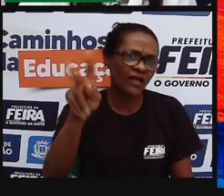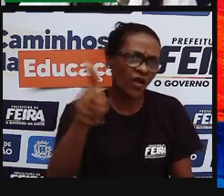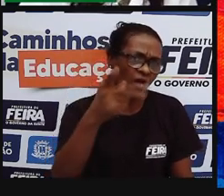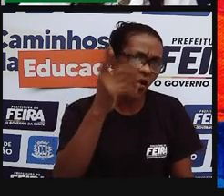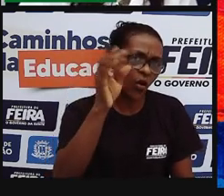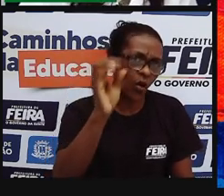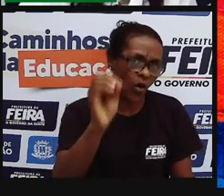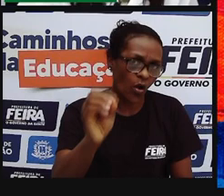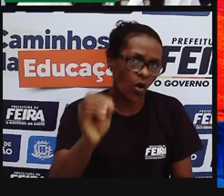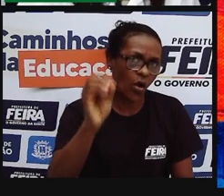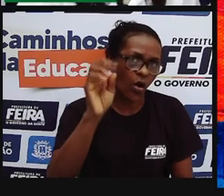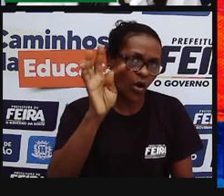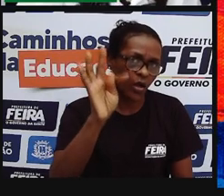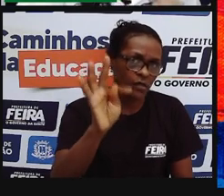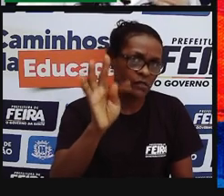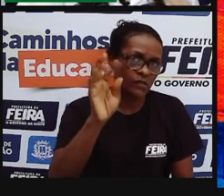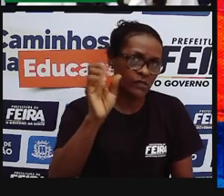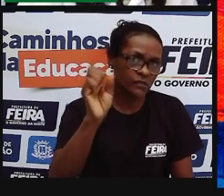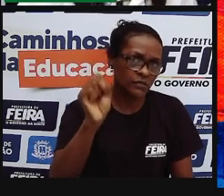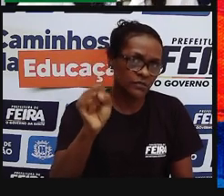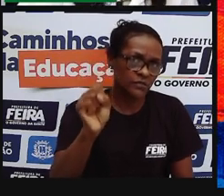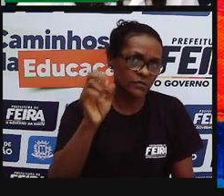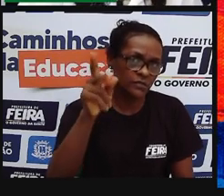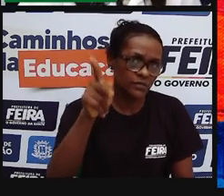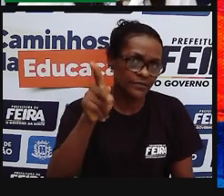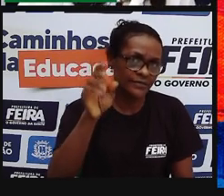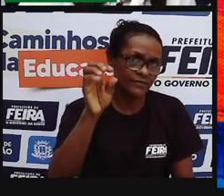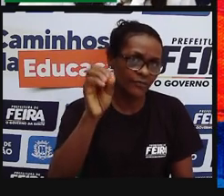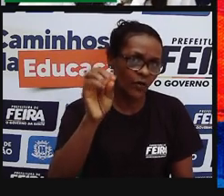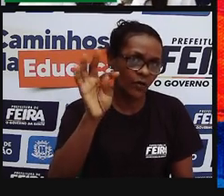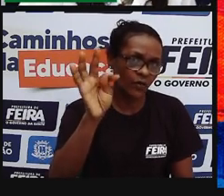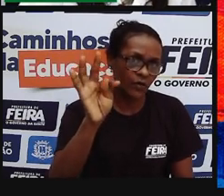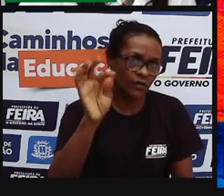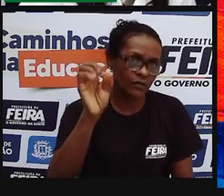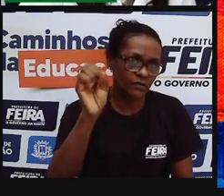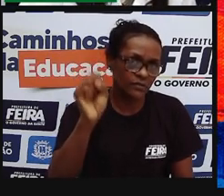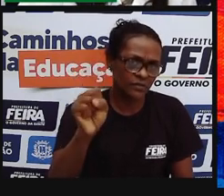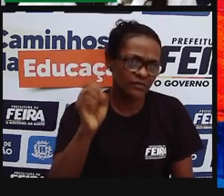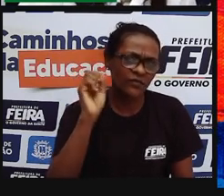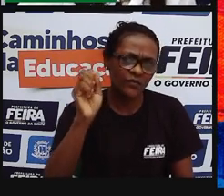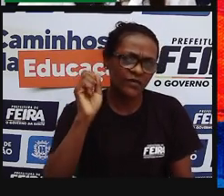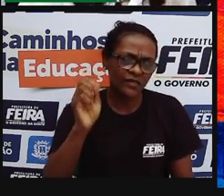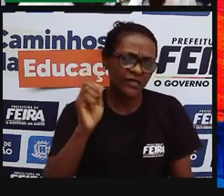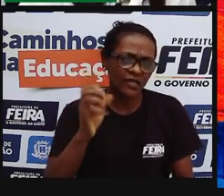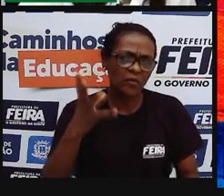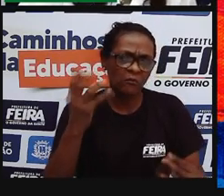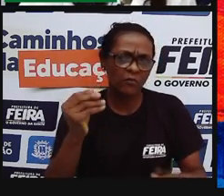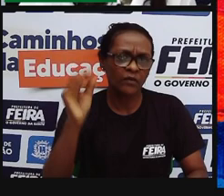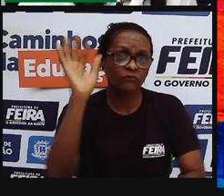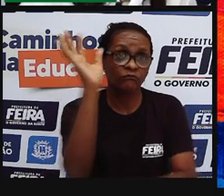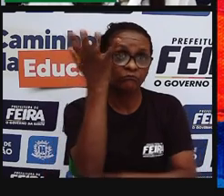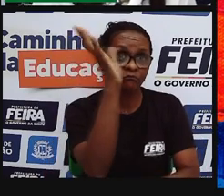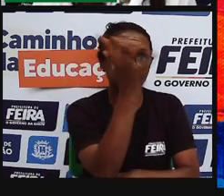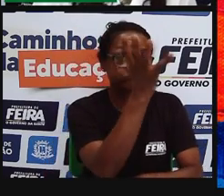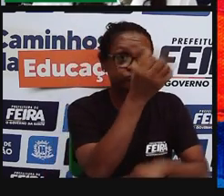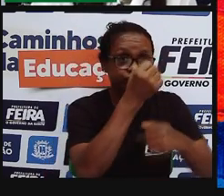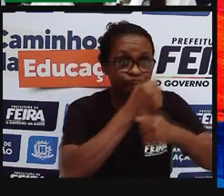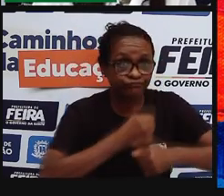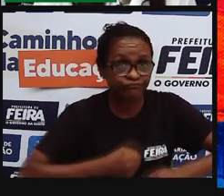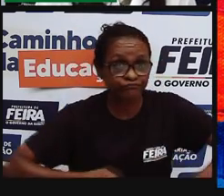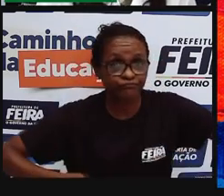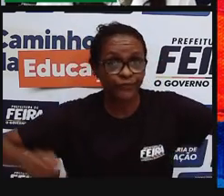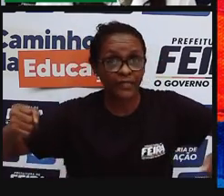ameaça, né, são biomas que têm uma diversidade grande, mas que sofrem, né, por